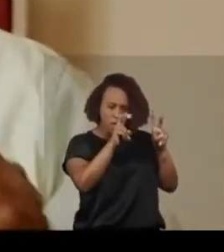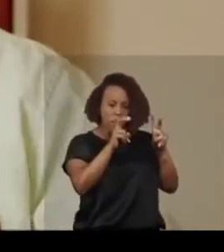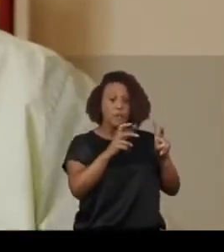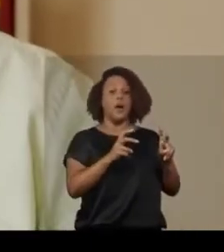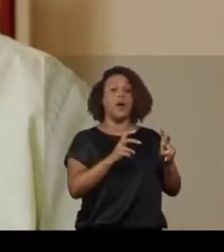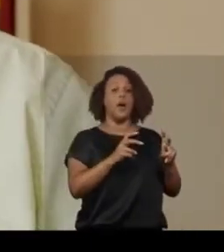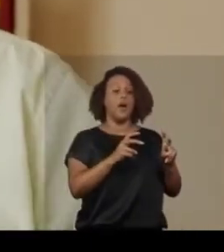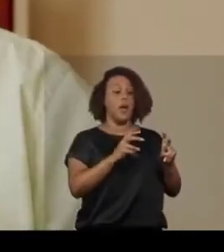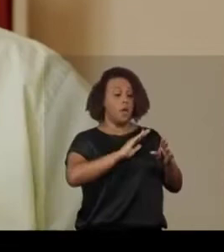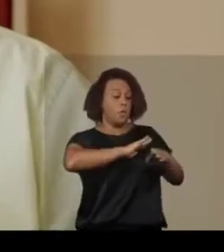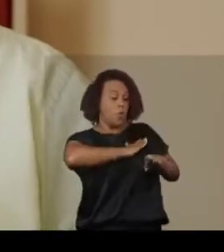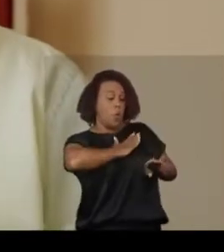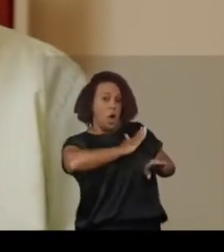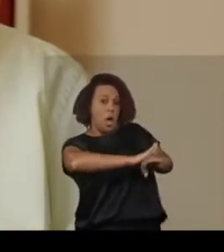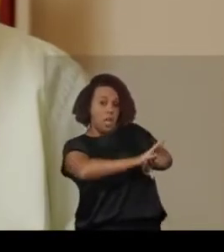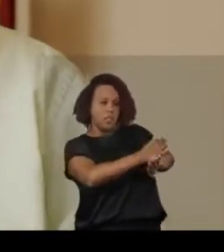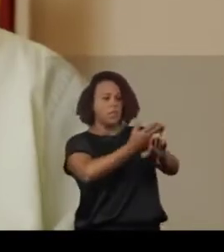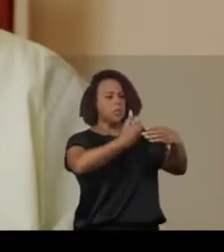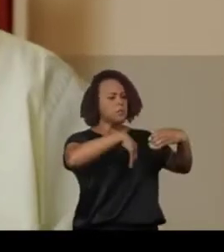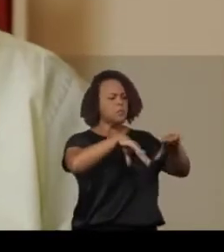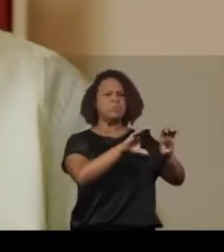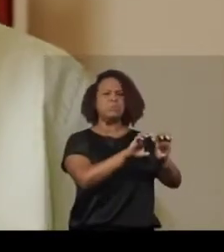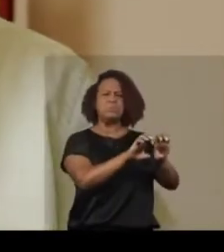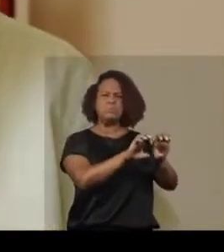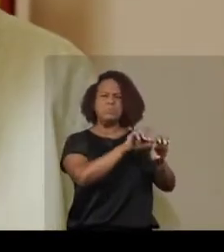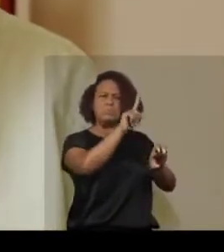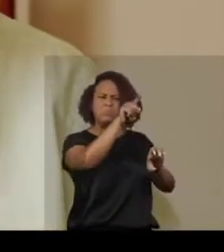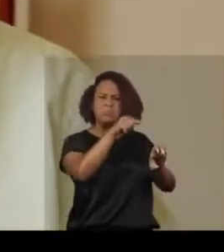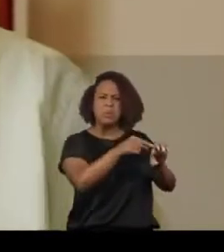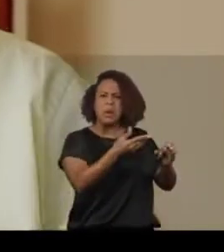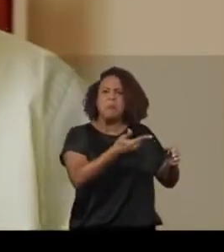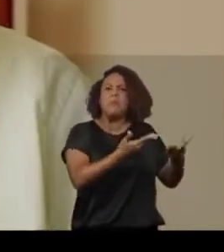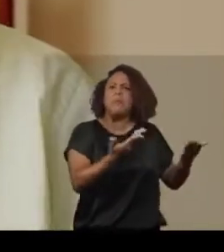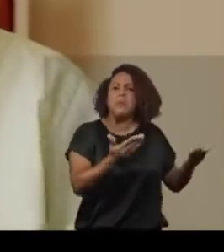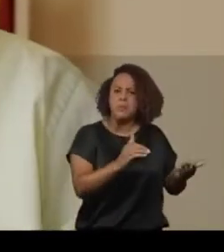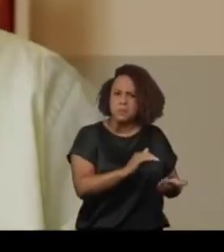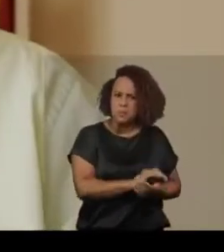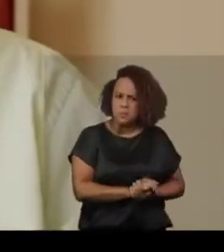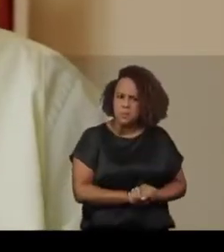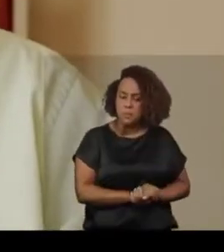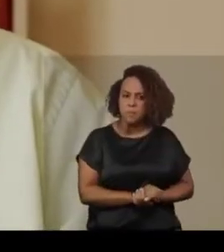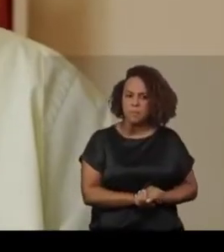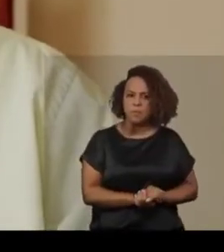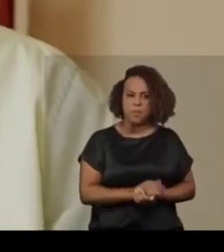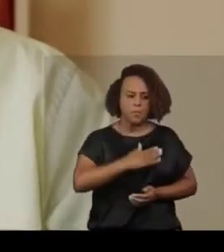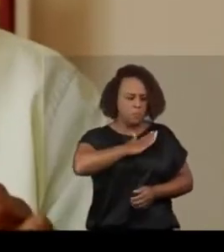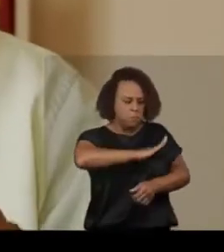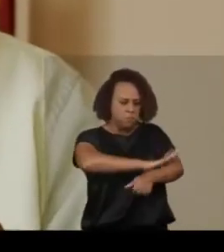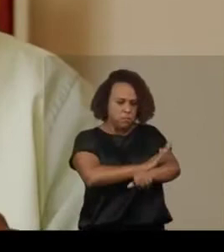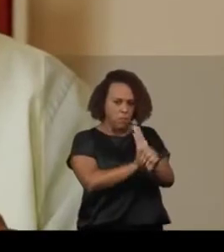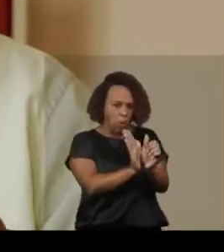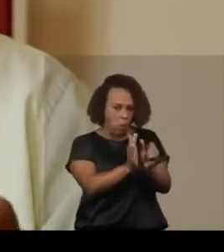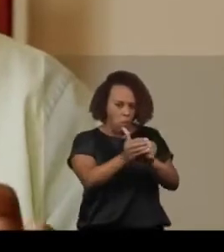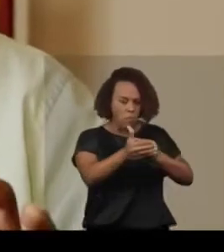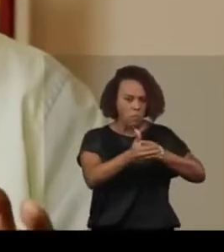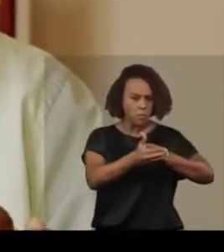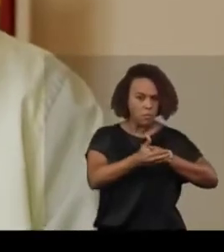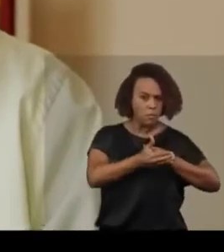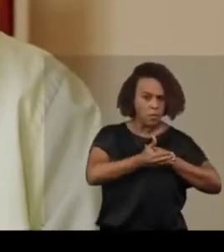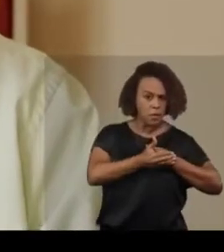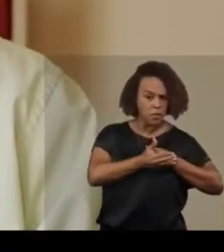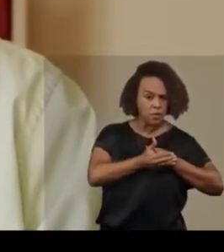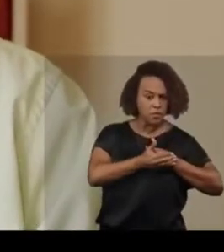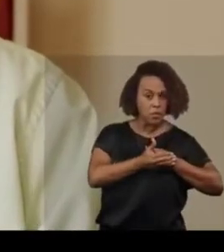muito De uma expressão que é Racismo estrutural O que é racismo estrutural? É esse racismo